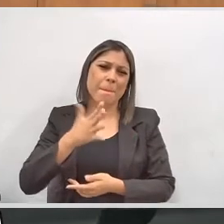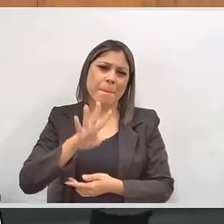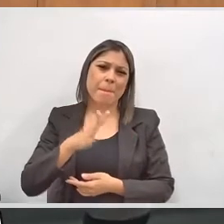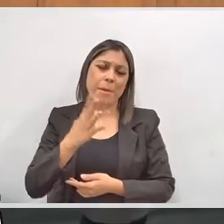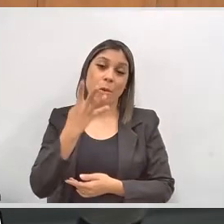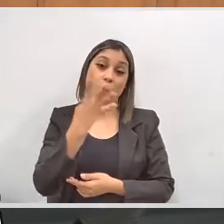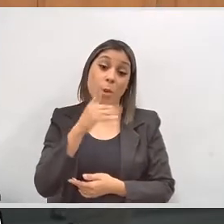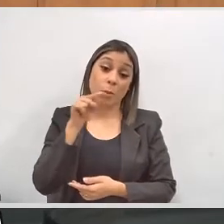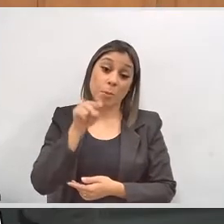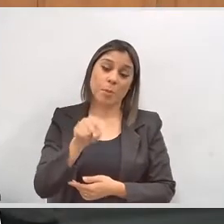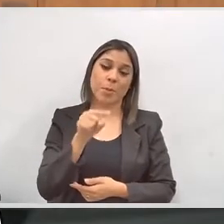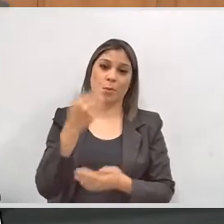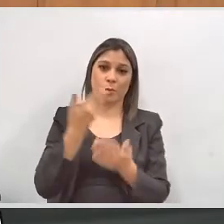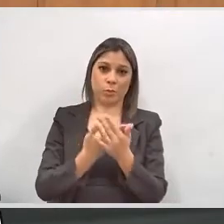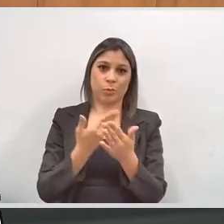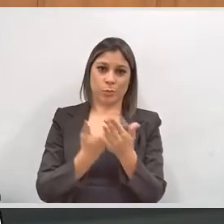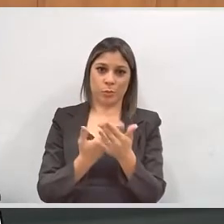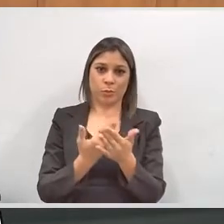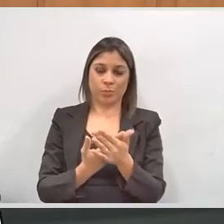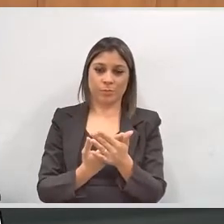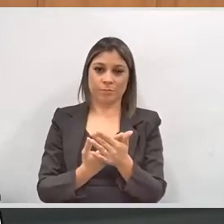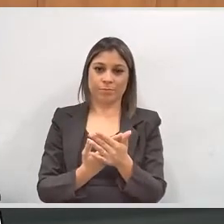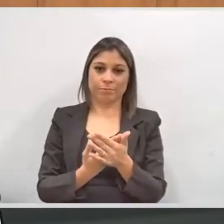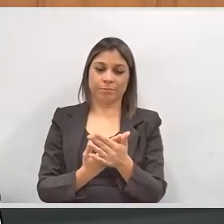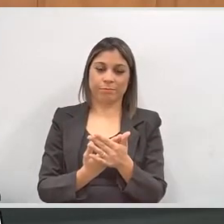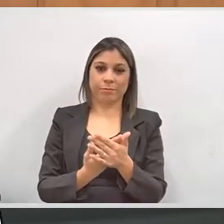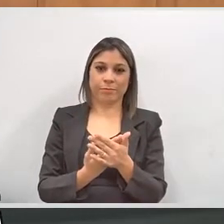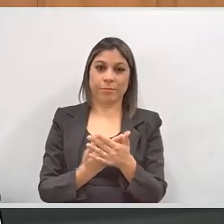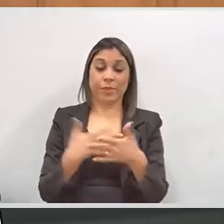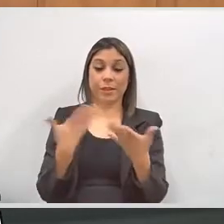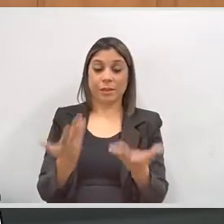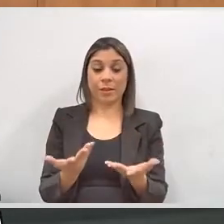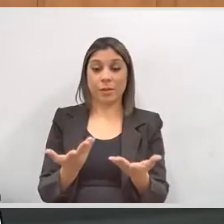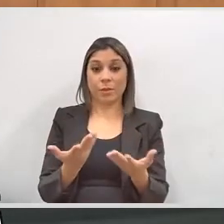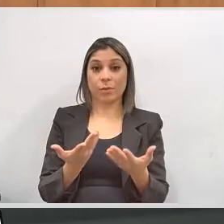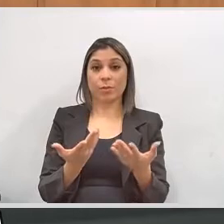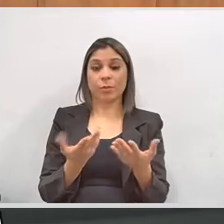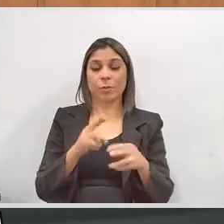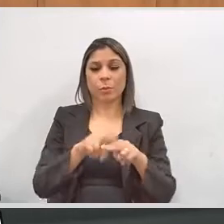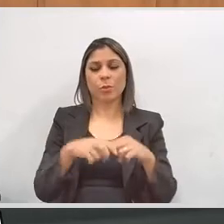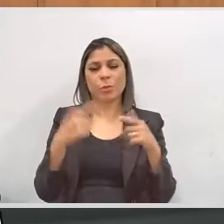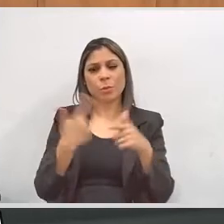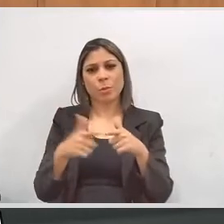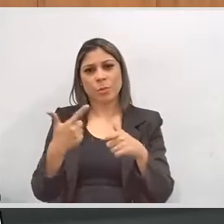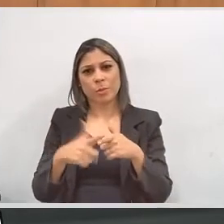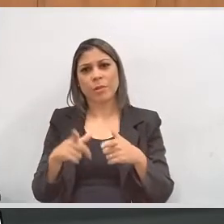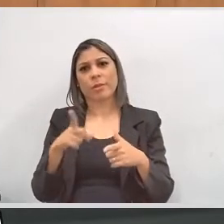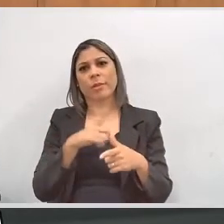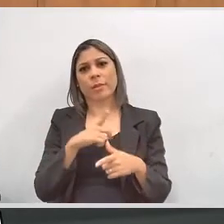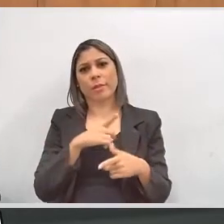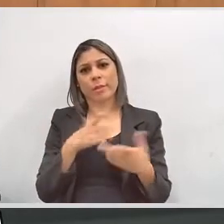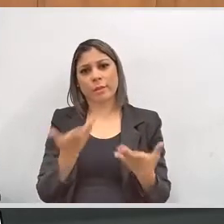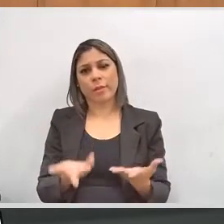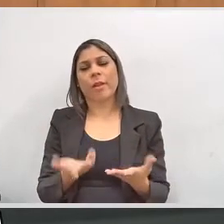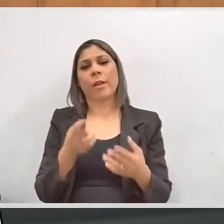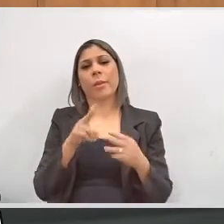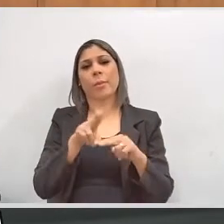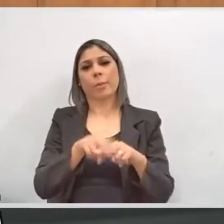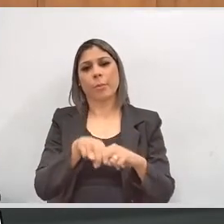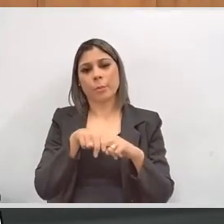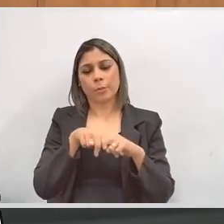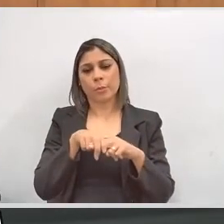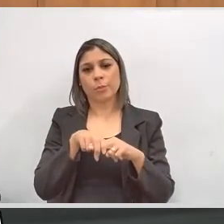aproximadamente 4 mil escolas. E esse atendimento, em virtude do problema hoje que nós sofremos